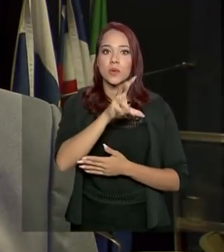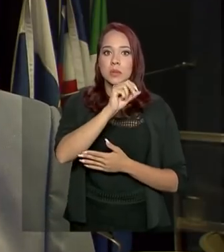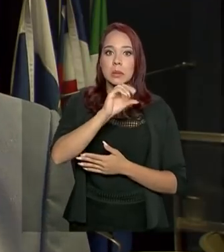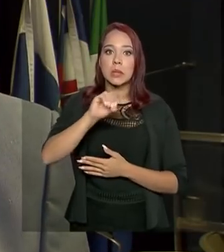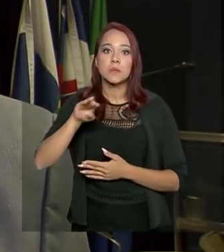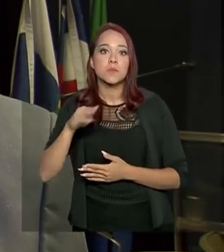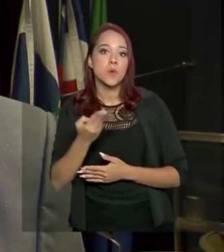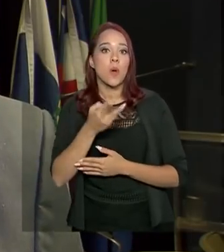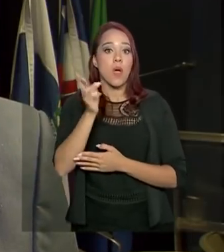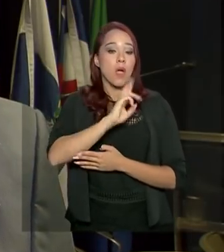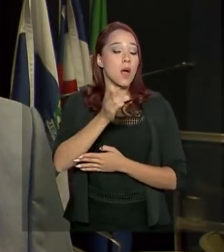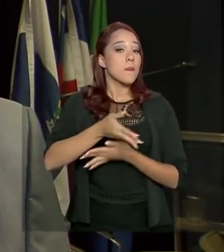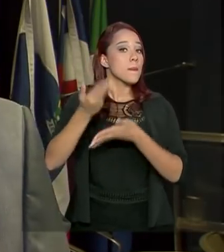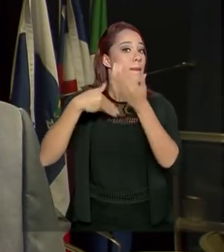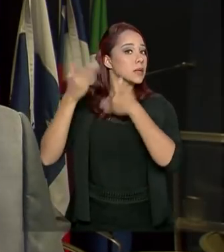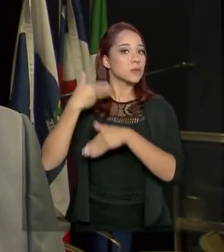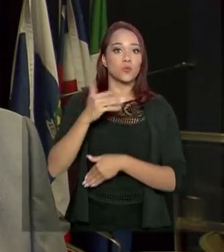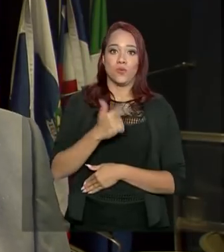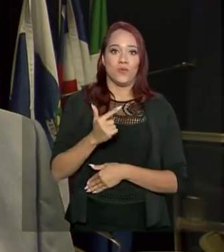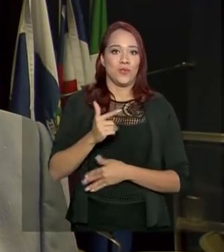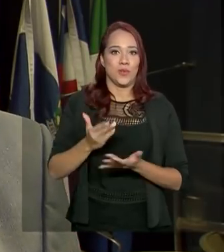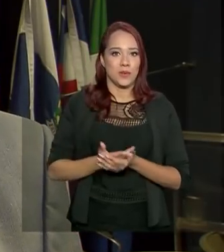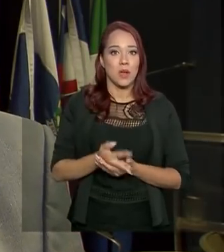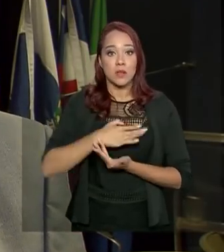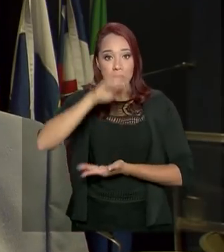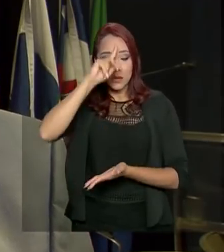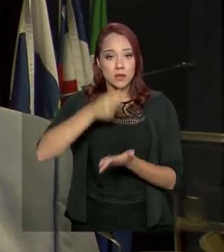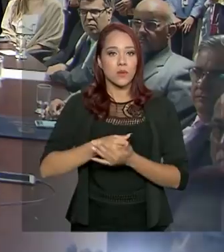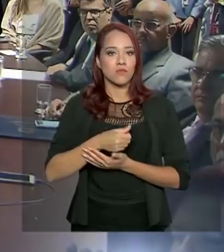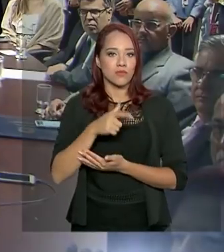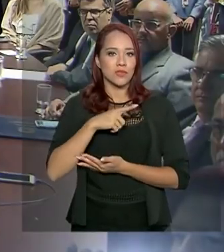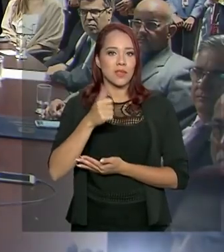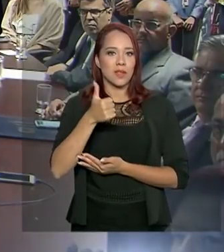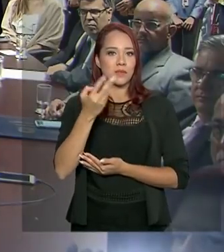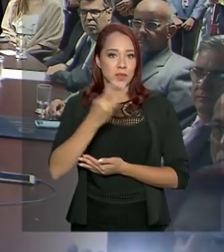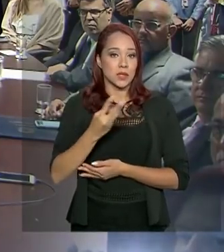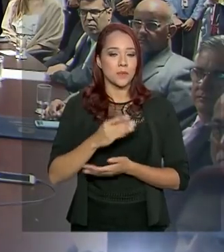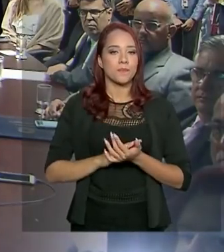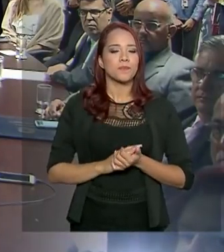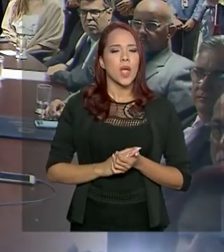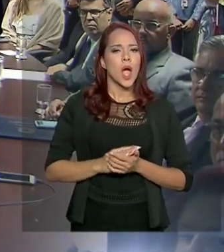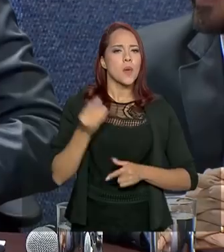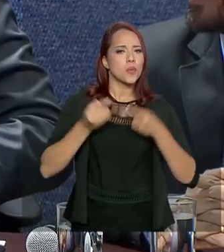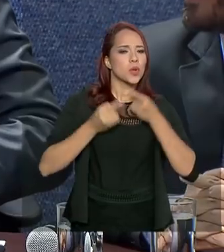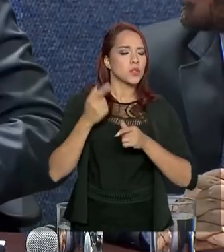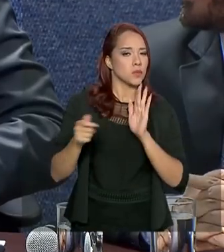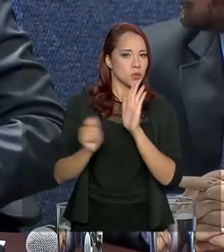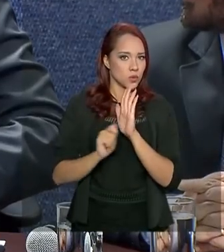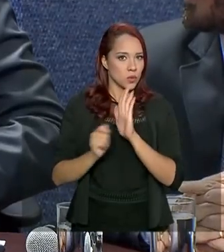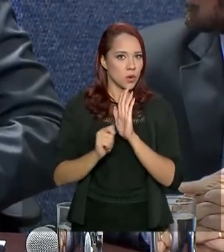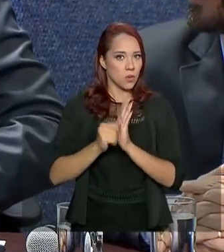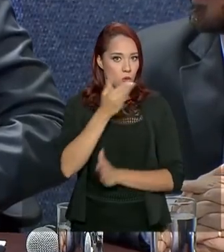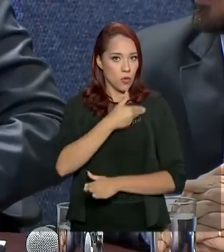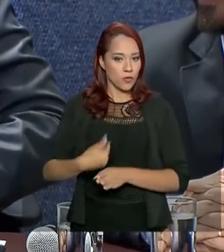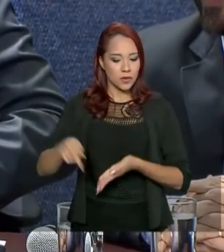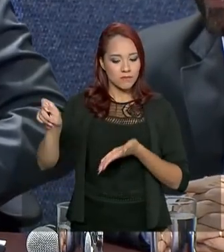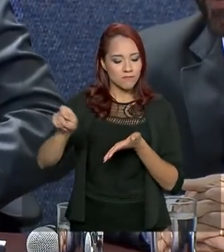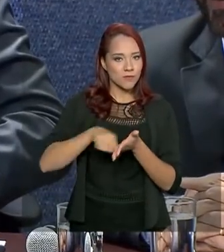reais que não existiam antes, com a decisão do 13º. Sobre a política de drogas, o governo assinou